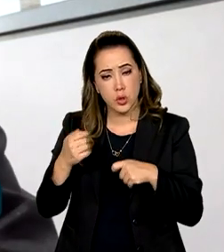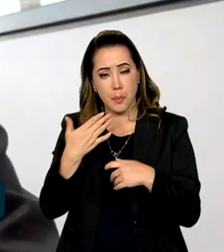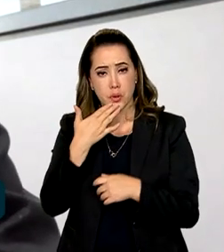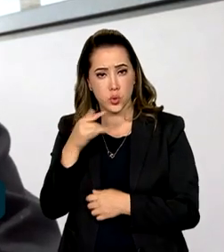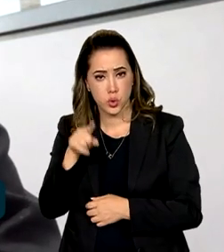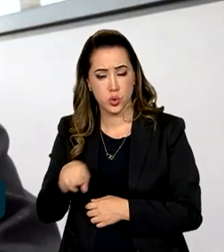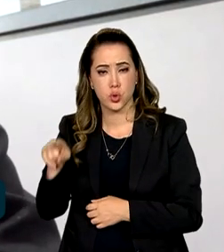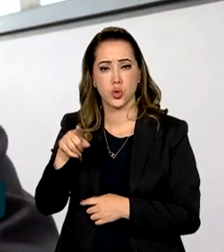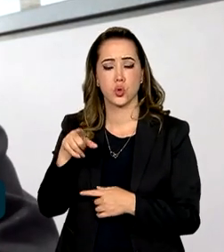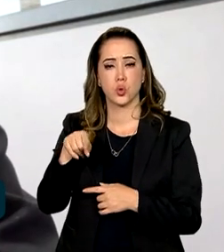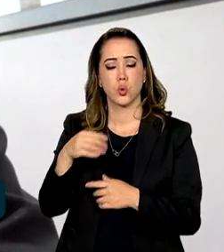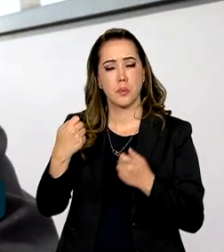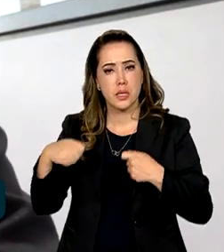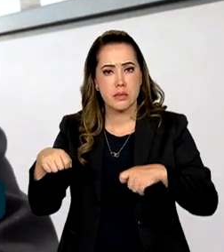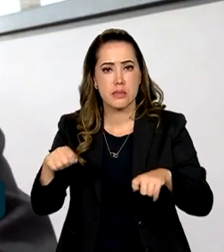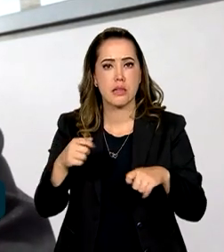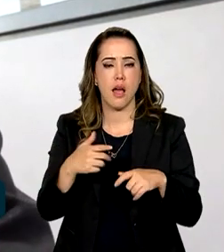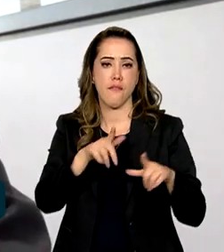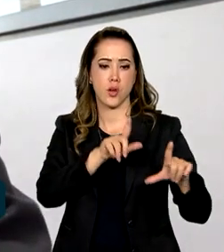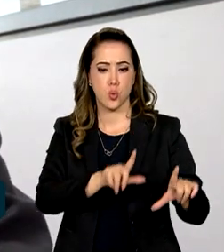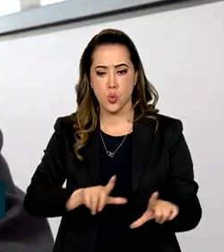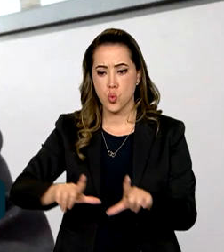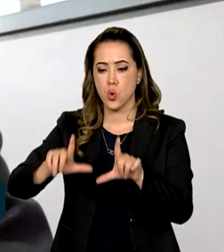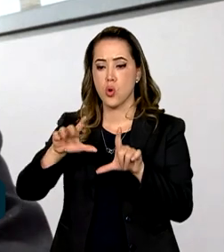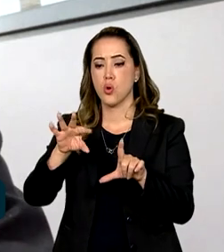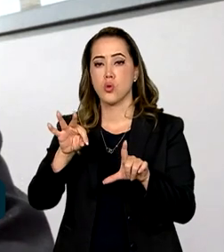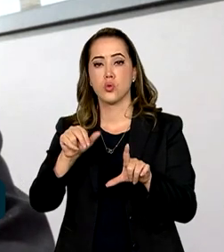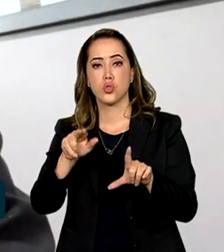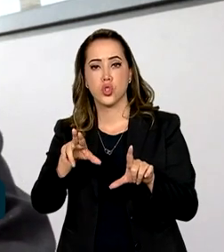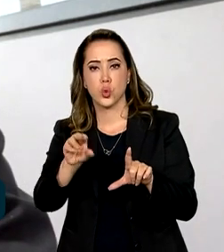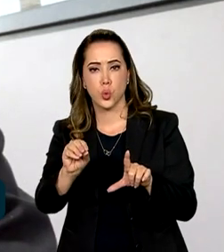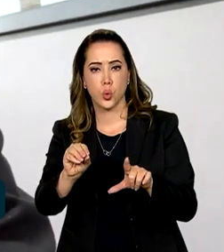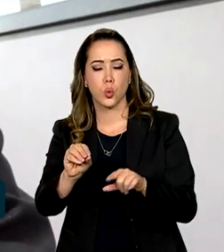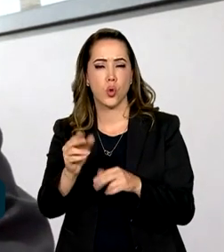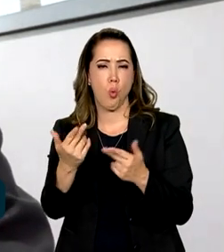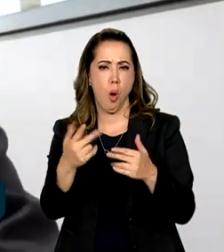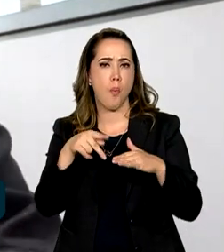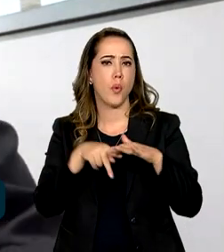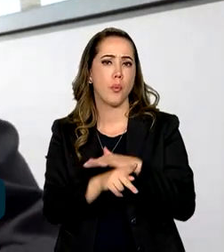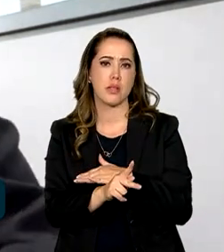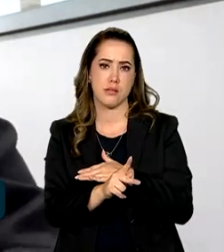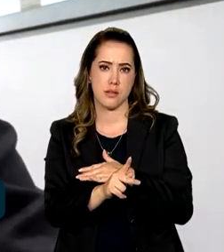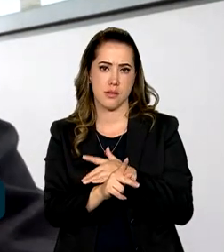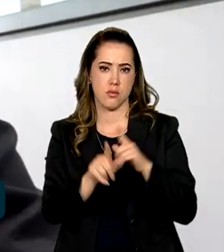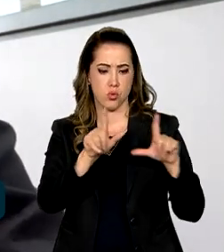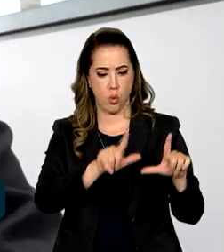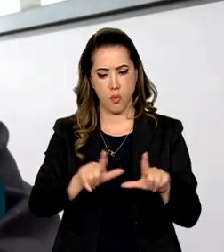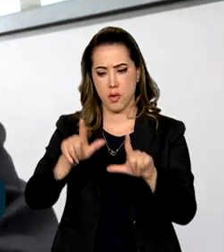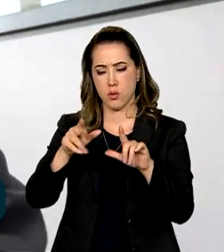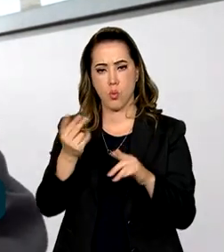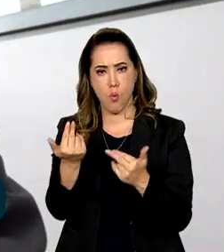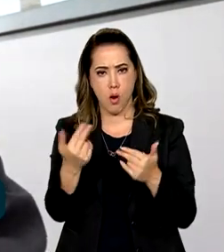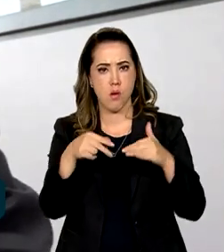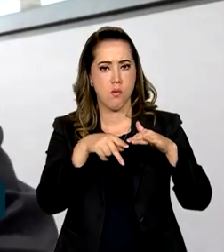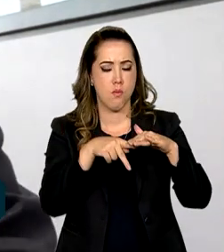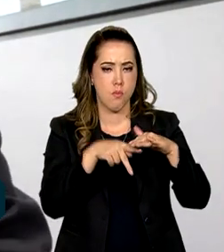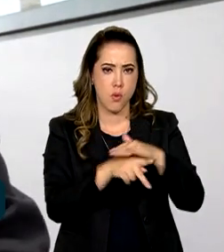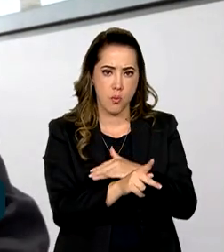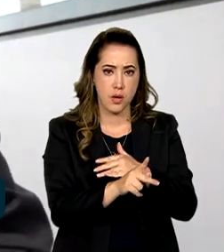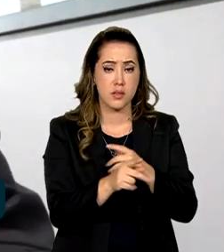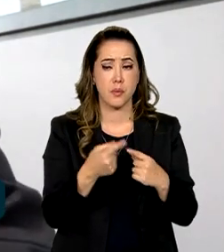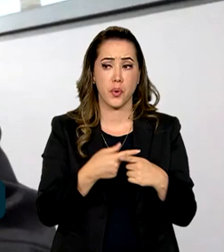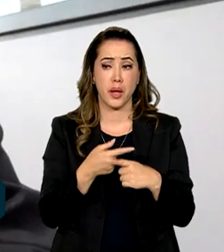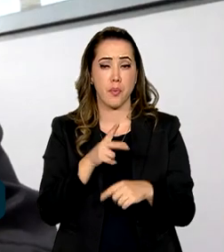o potencial que o título público traz para esse tipo de poupança, porque protege contra a